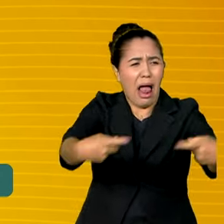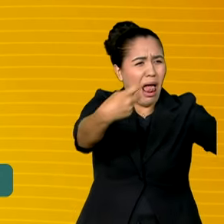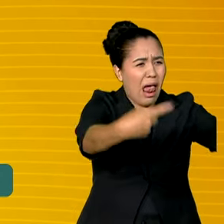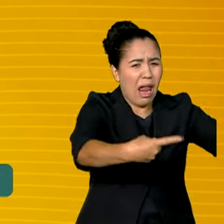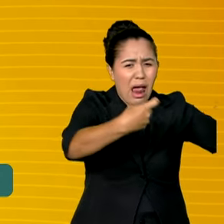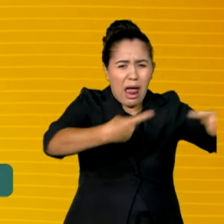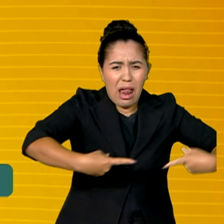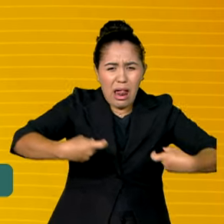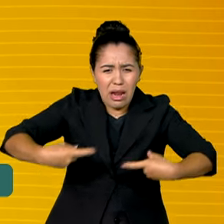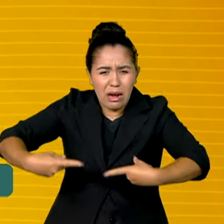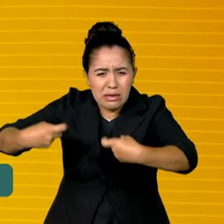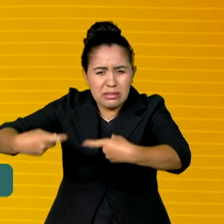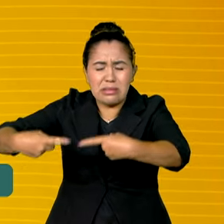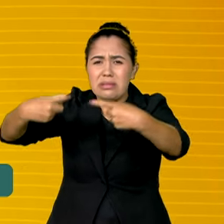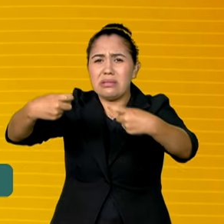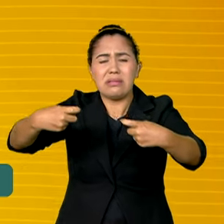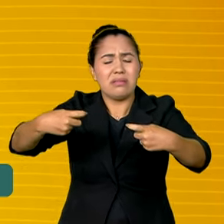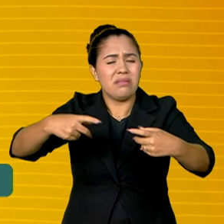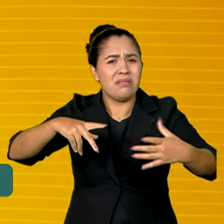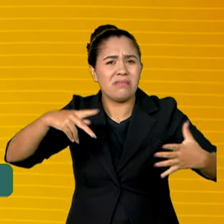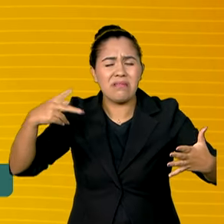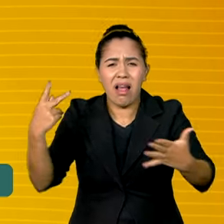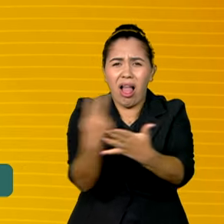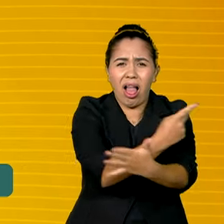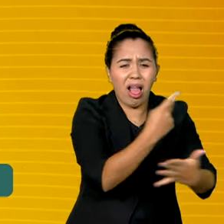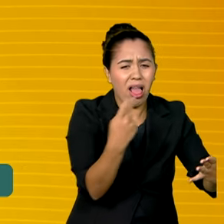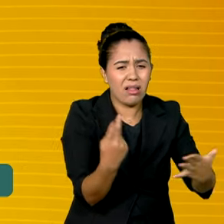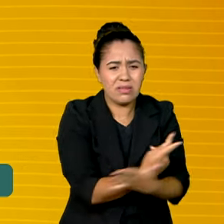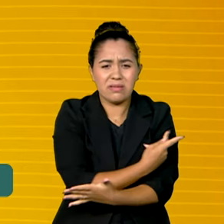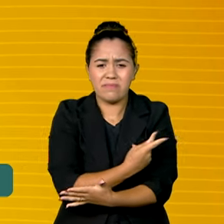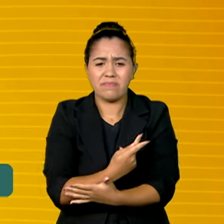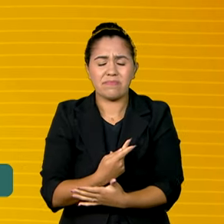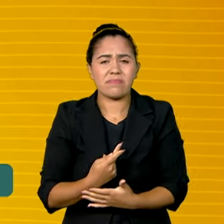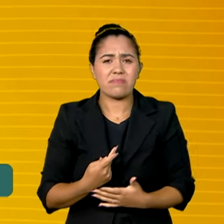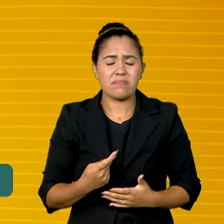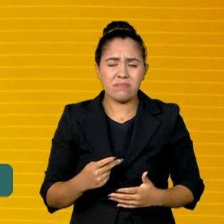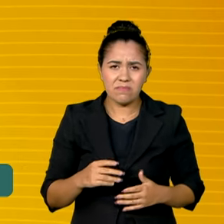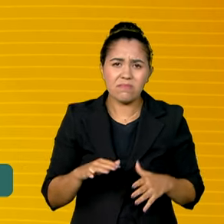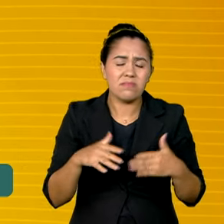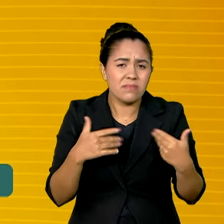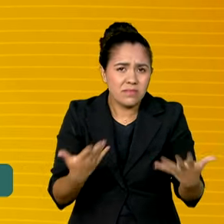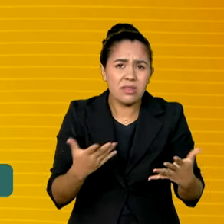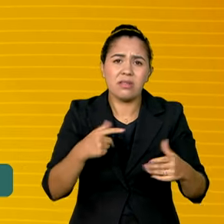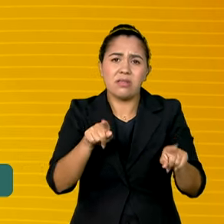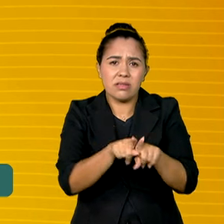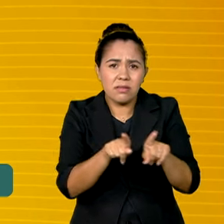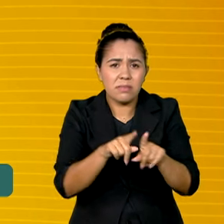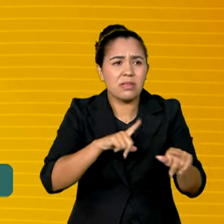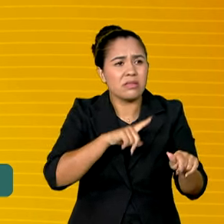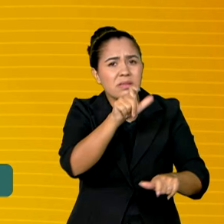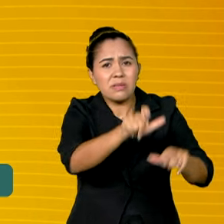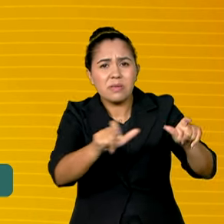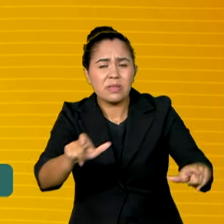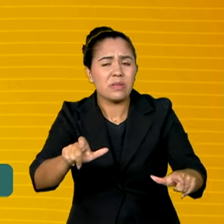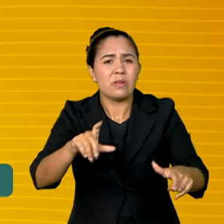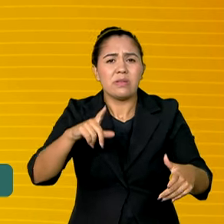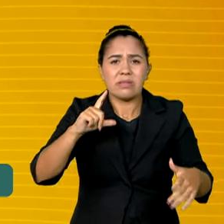Hoje eles batem muito lá, então eles vão se lindar de nós hoje. Tem outras pessoas pagando preço